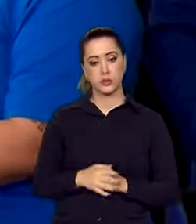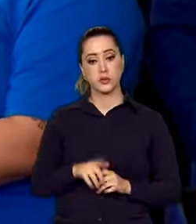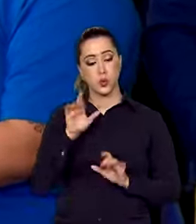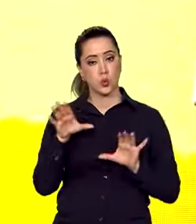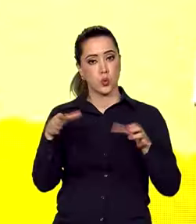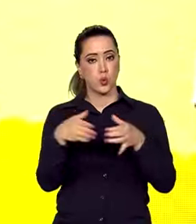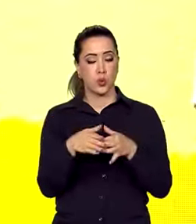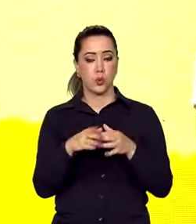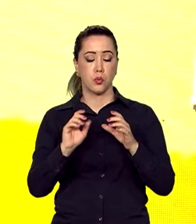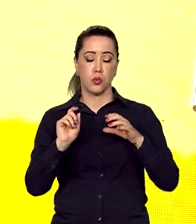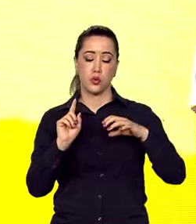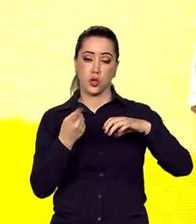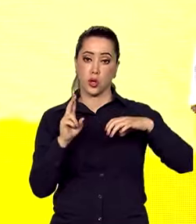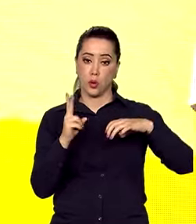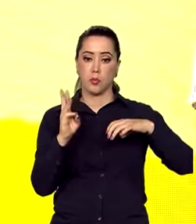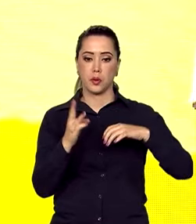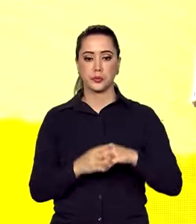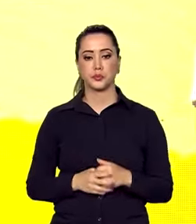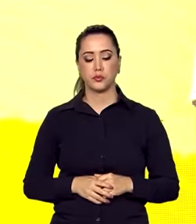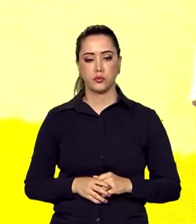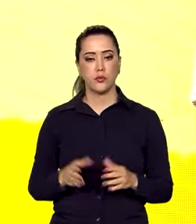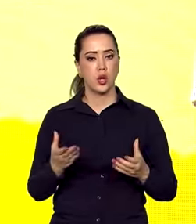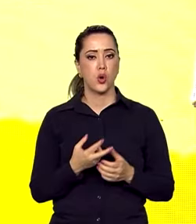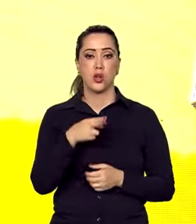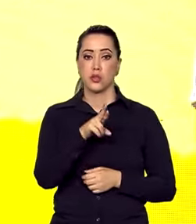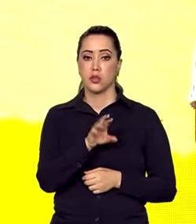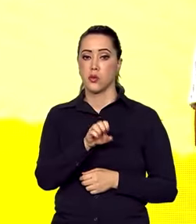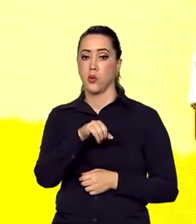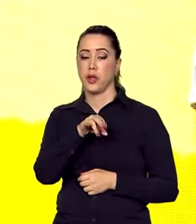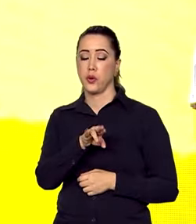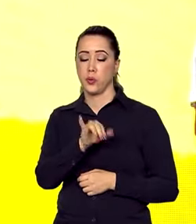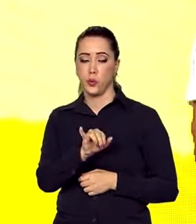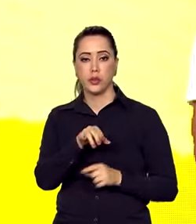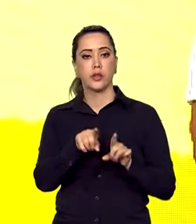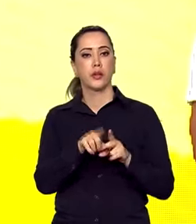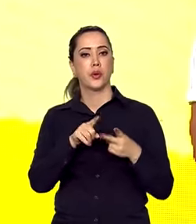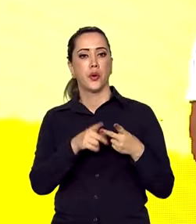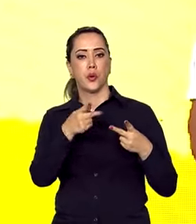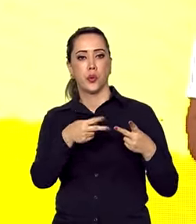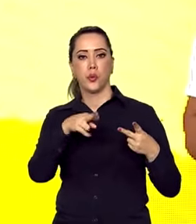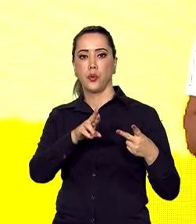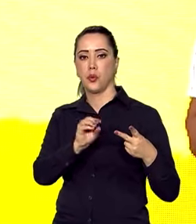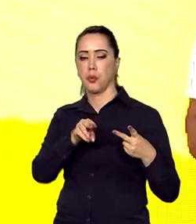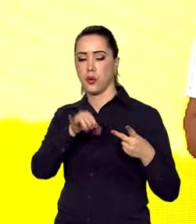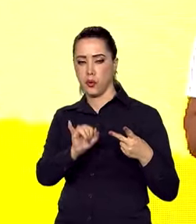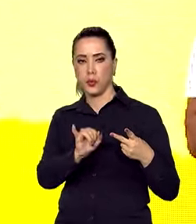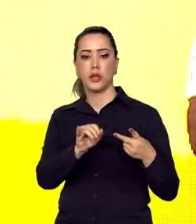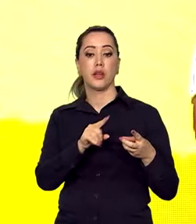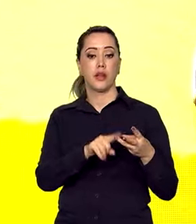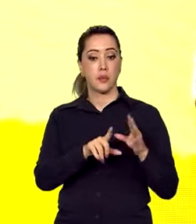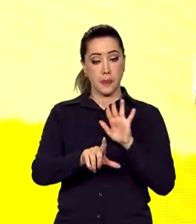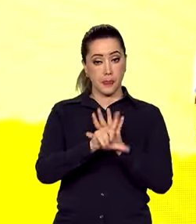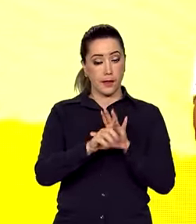quilombolas. Juntamente com o REUNE, o PROUNE, o REFIS, a lei de cotas provocou uma revolução